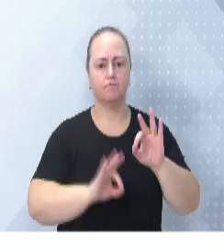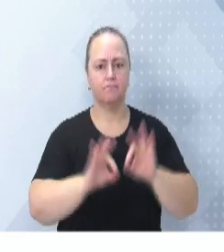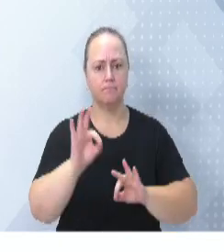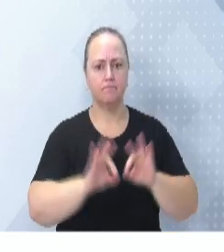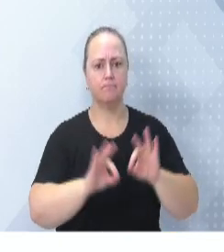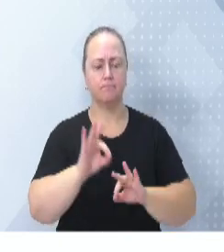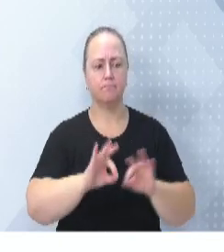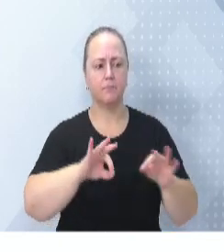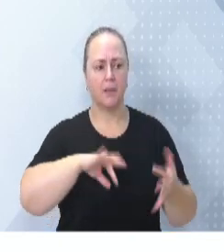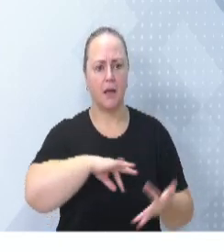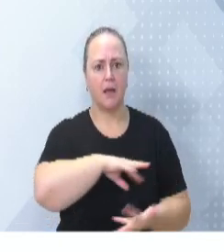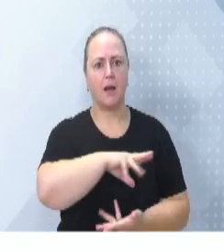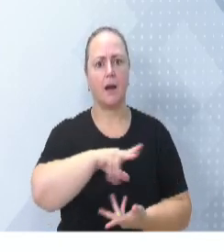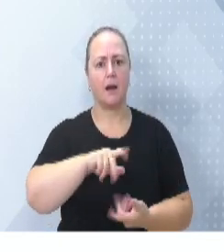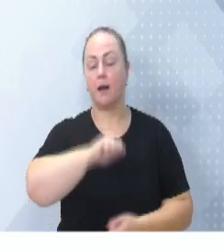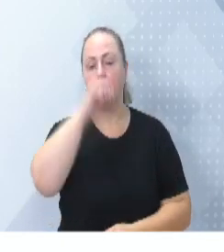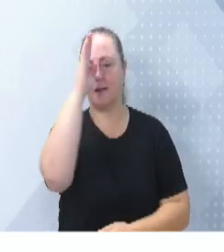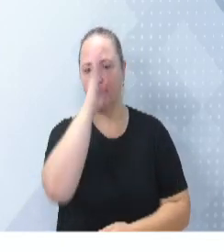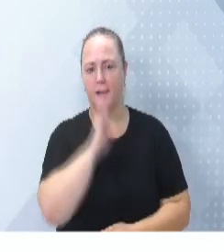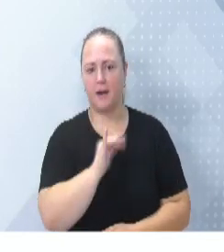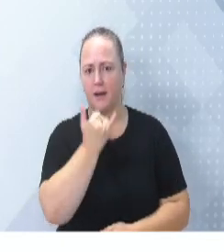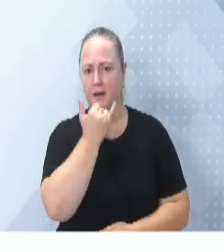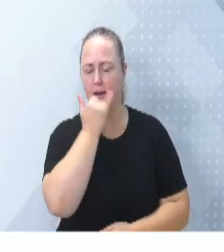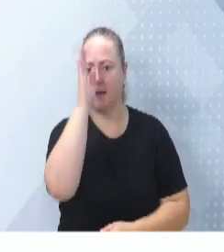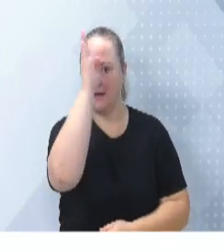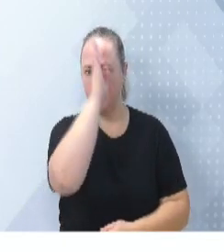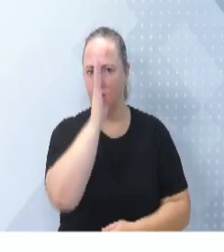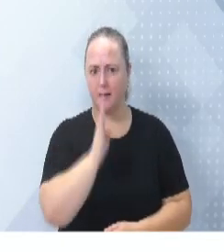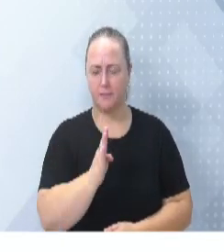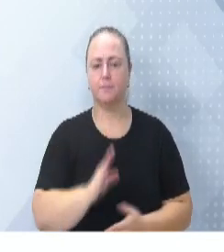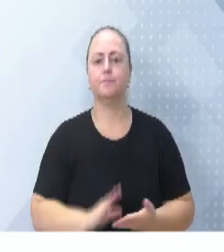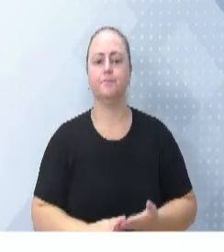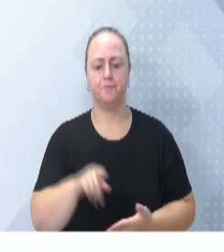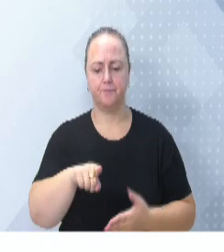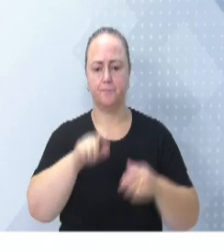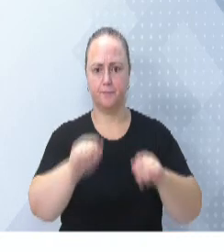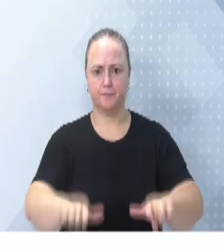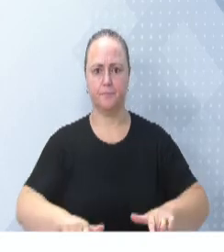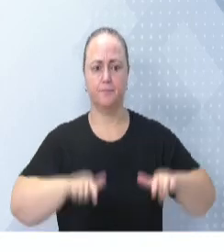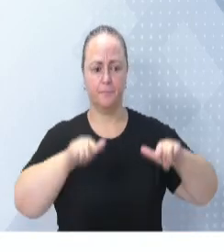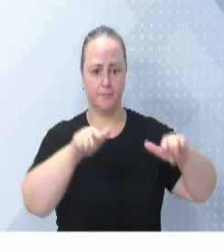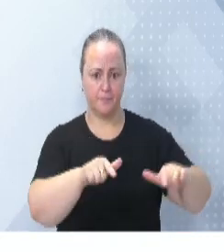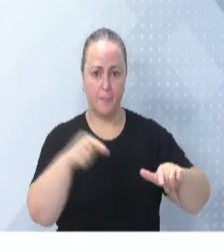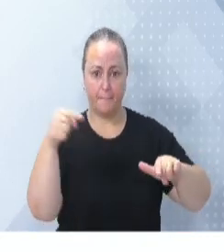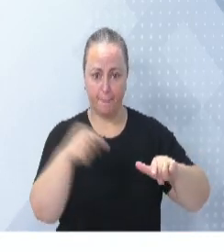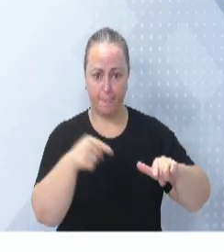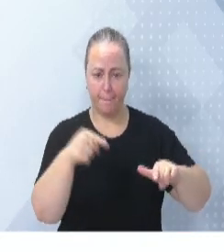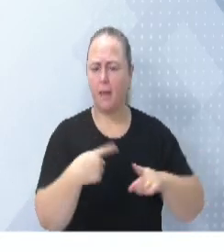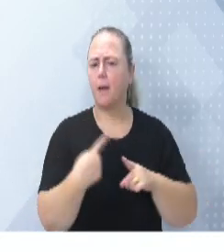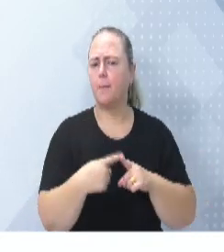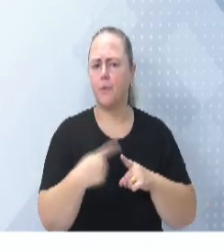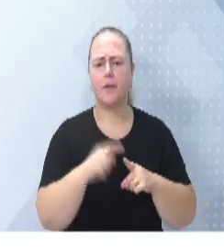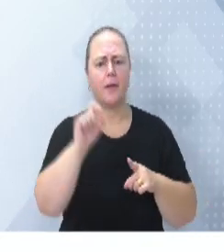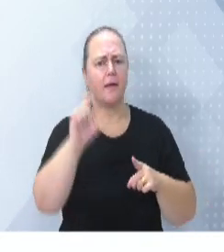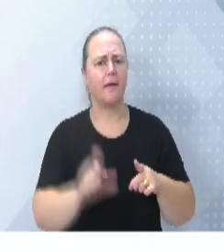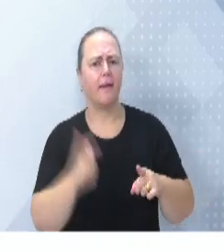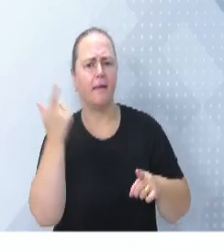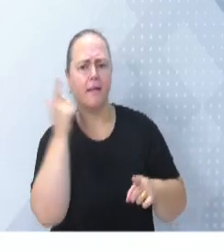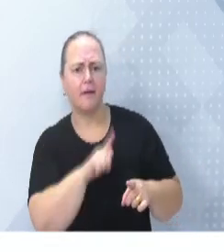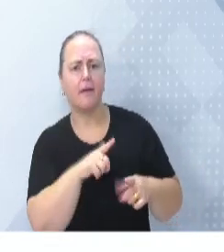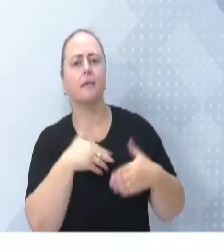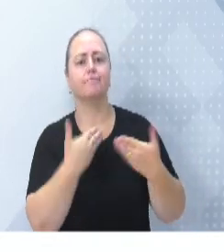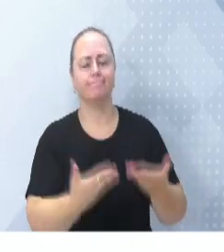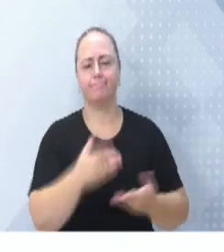Acreditação. Esta certificação é uma certificação que é dada aos hospitais que